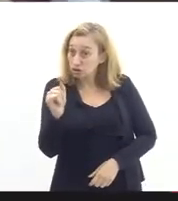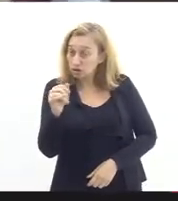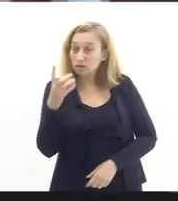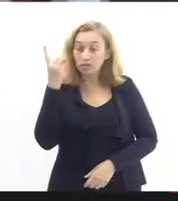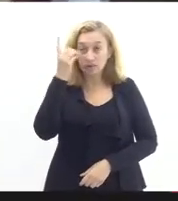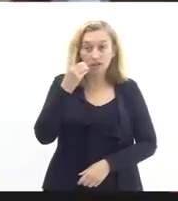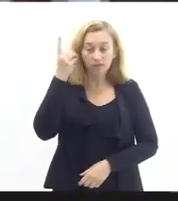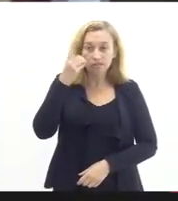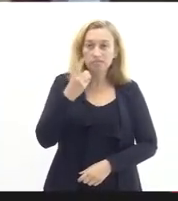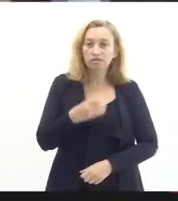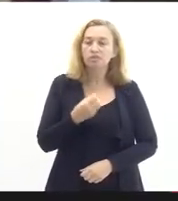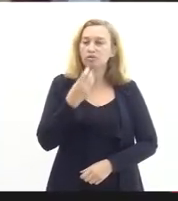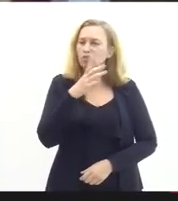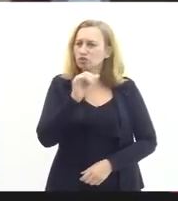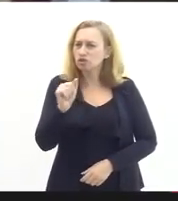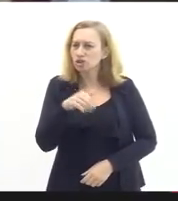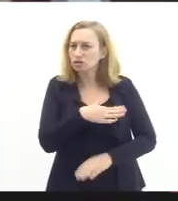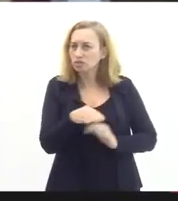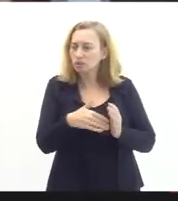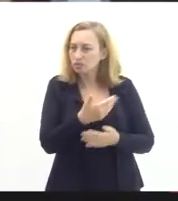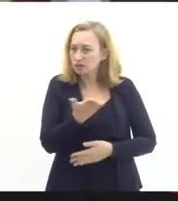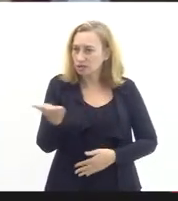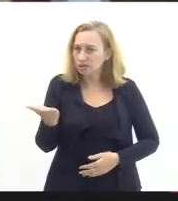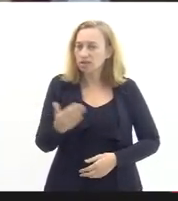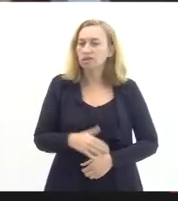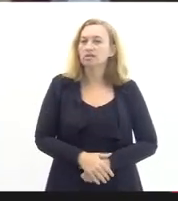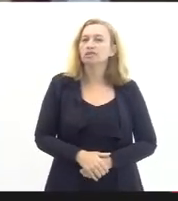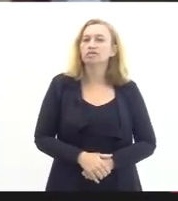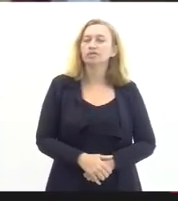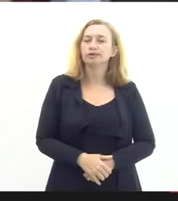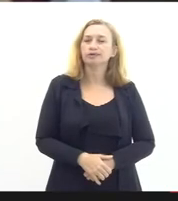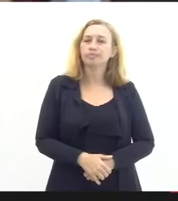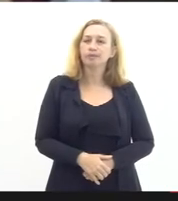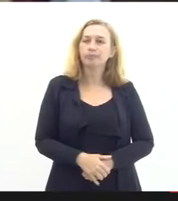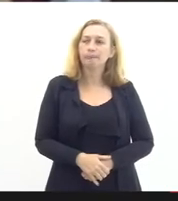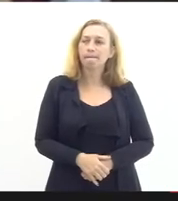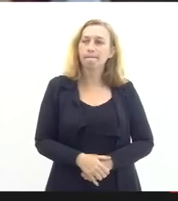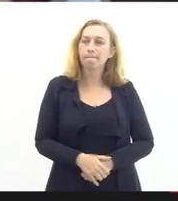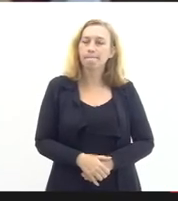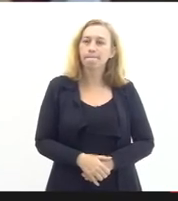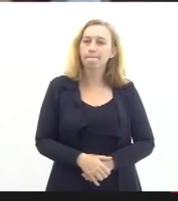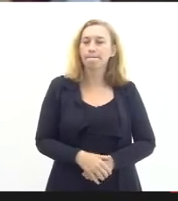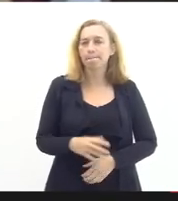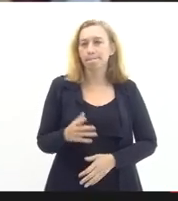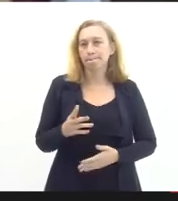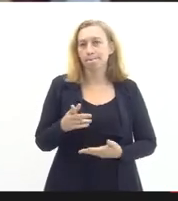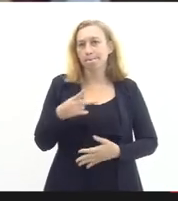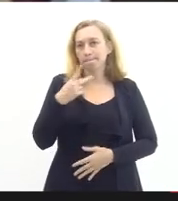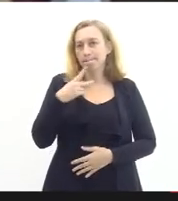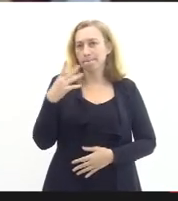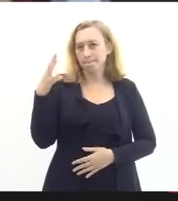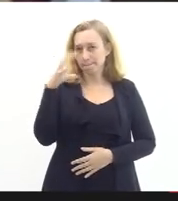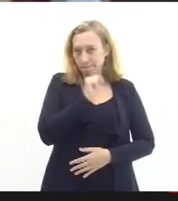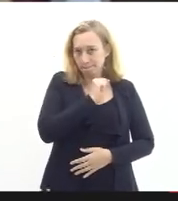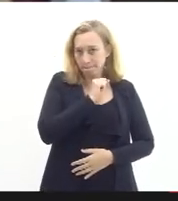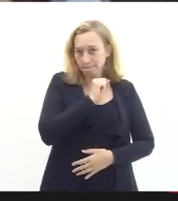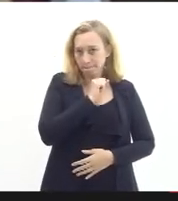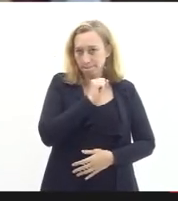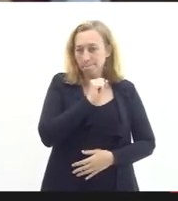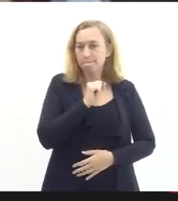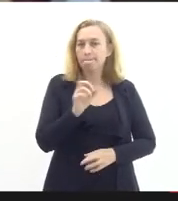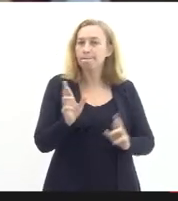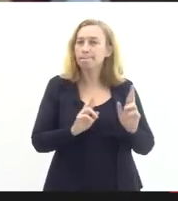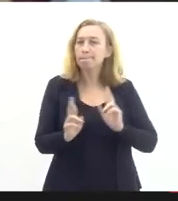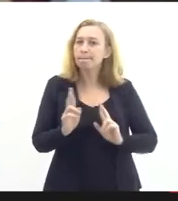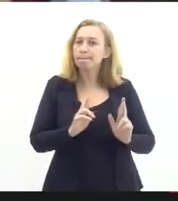bom dia a todos os presentes eu queria só fazer algumas ponderações relativamente rápidas com relação